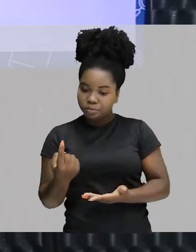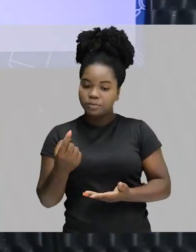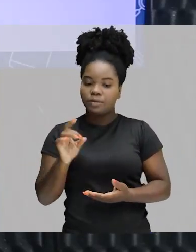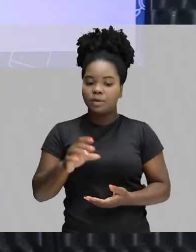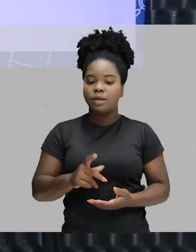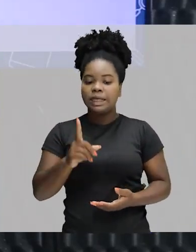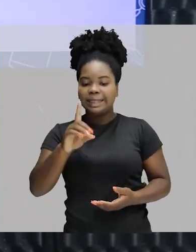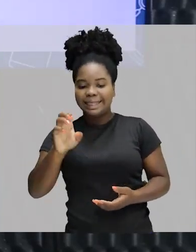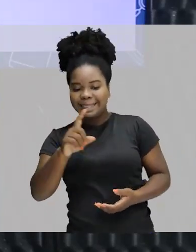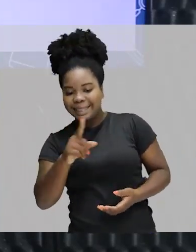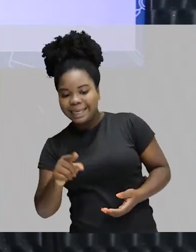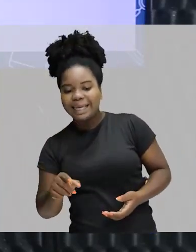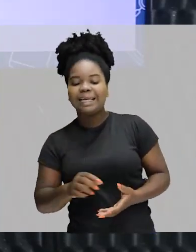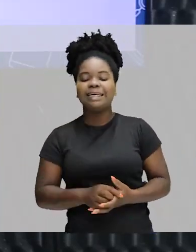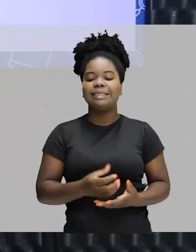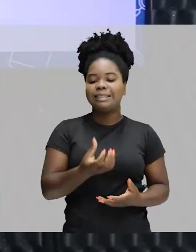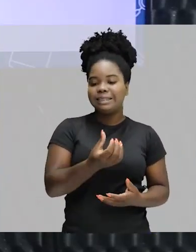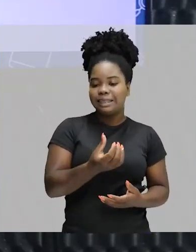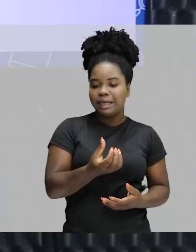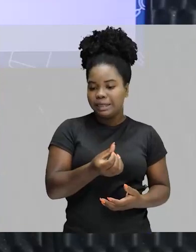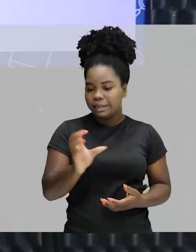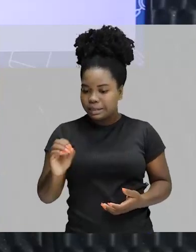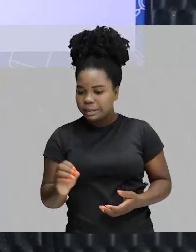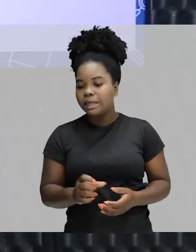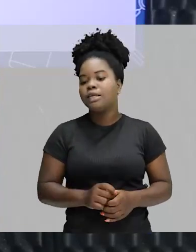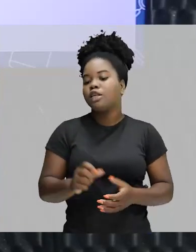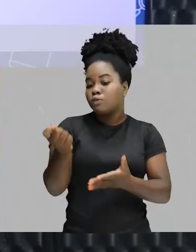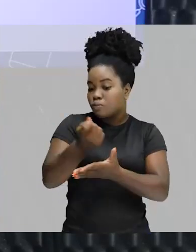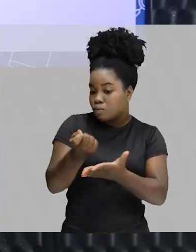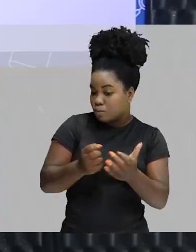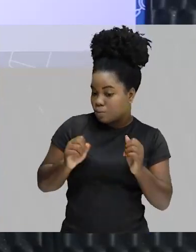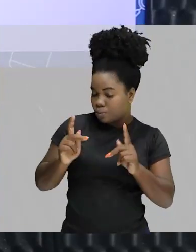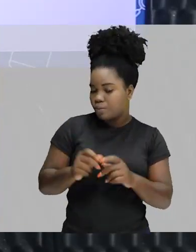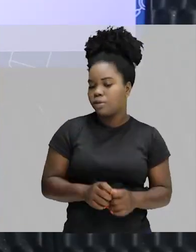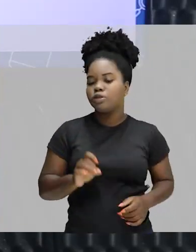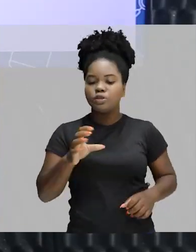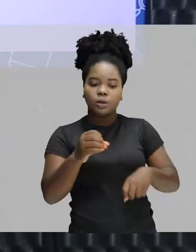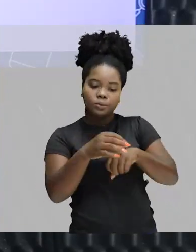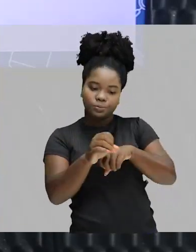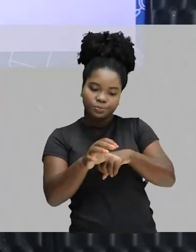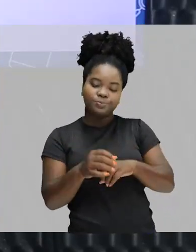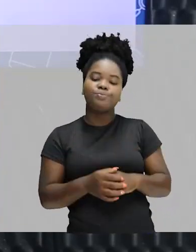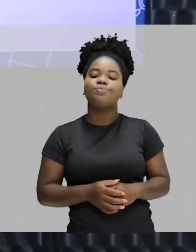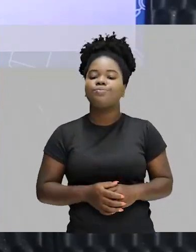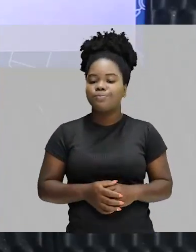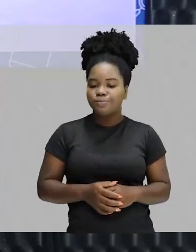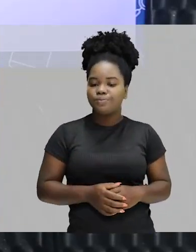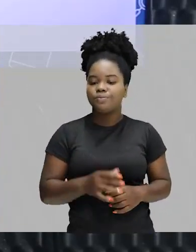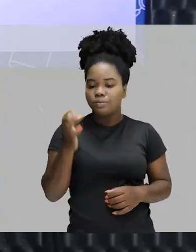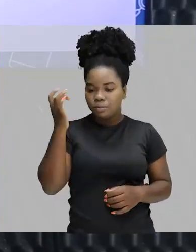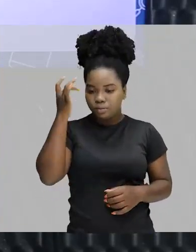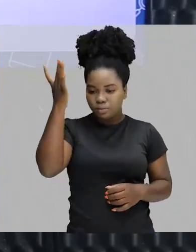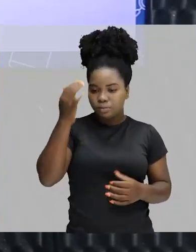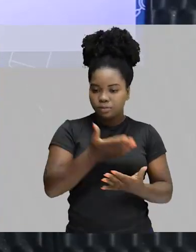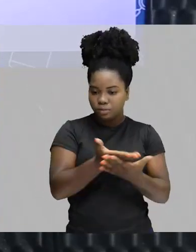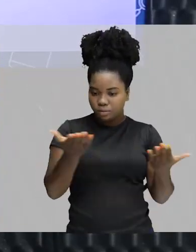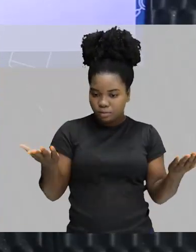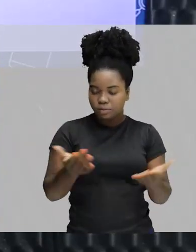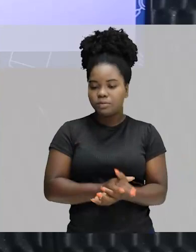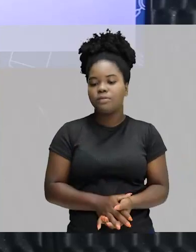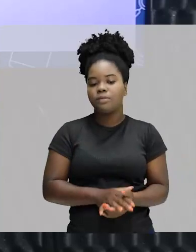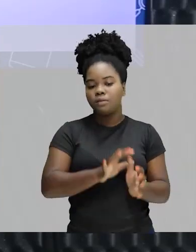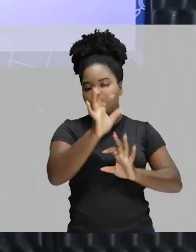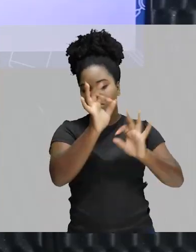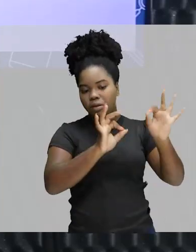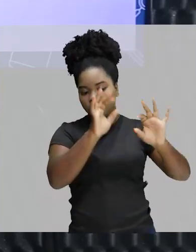Por exemplo, dez, sessenta, cem, duzentos. São apenas dicas que vão facilitar a vocês aí na hora de decidir